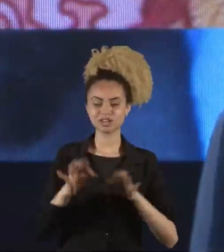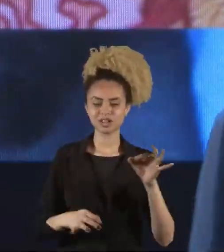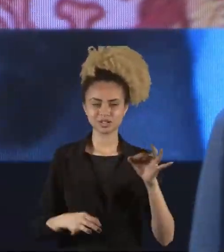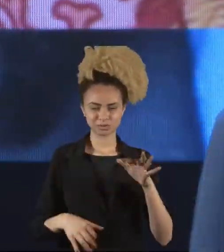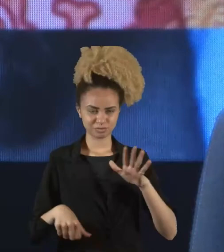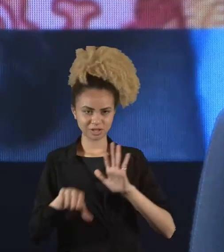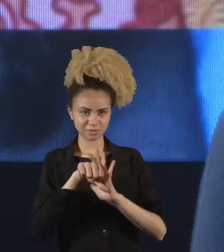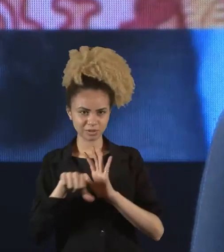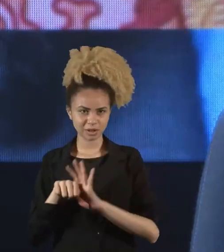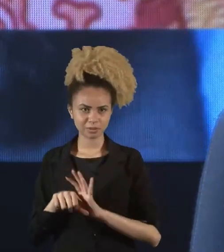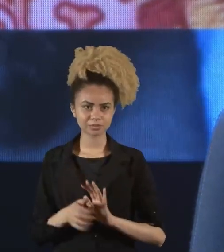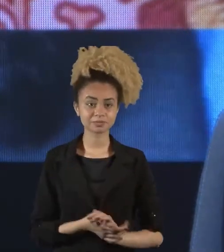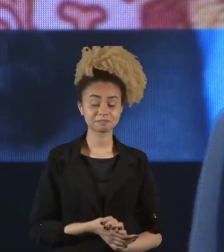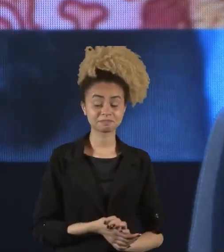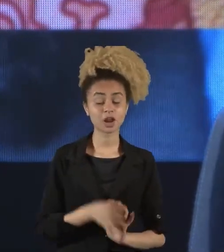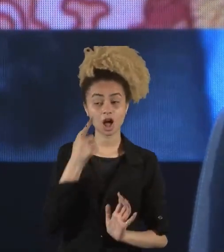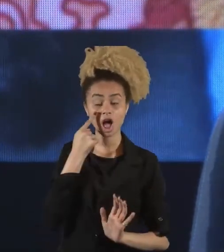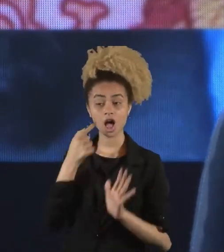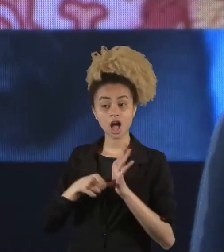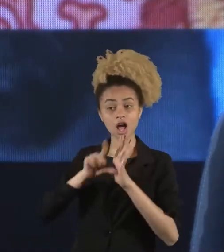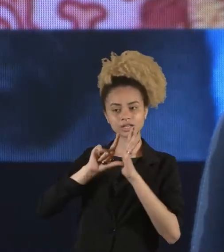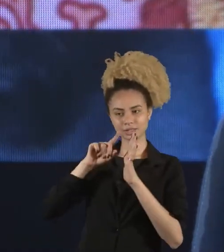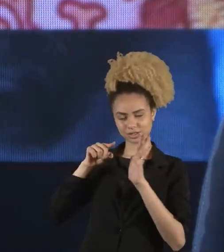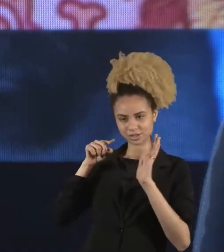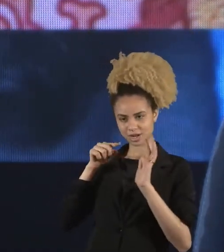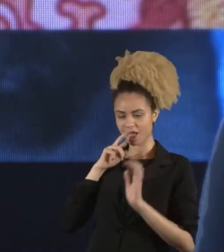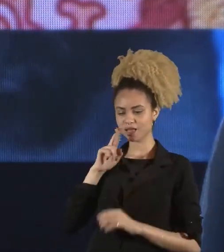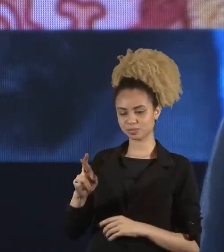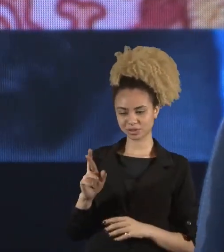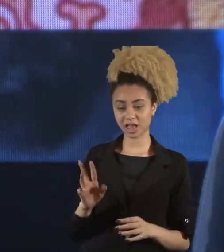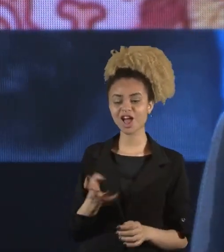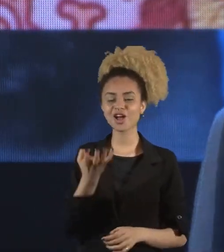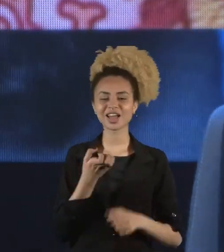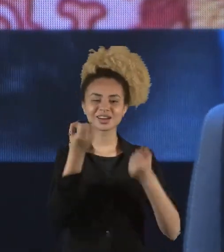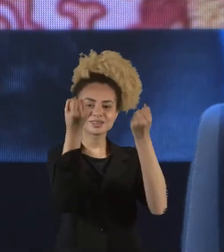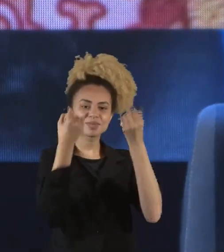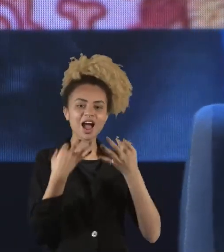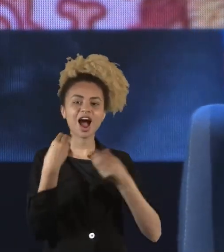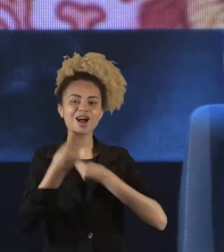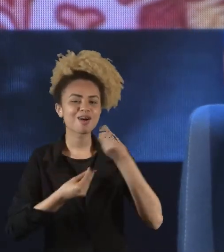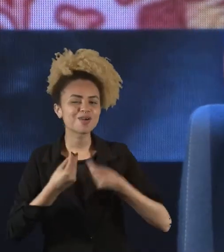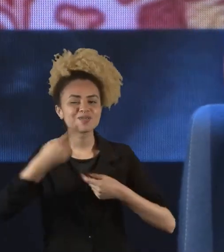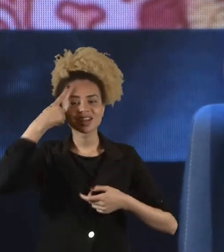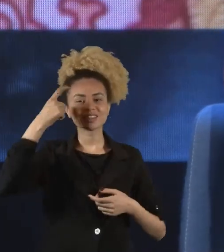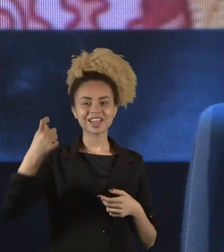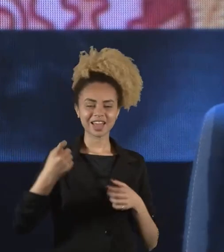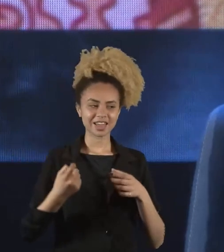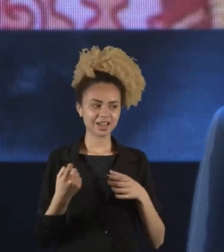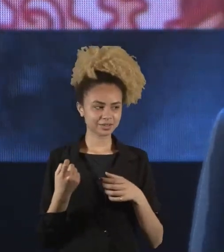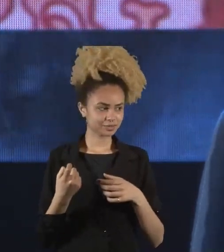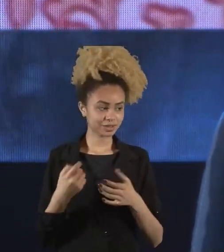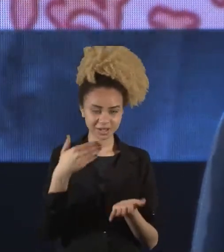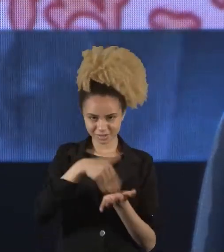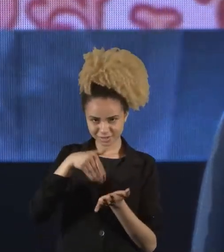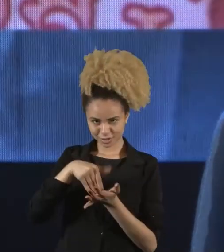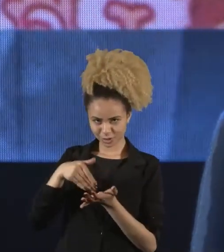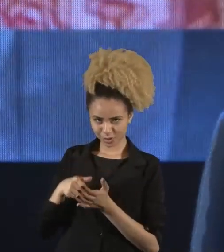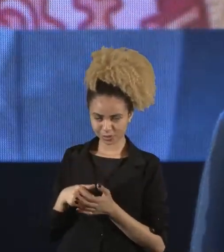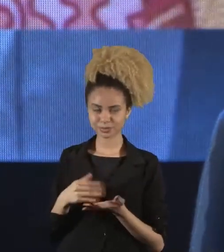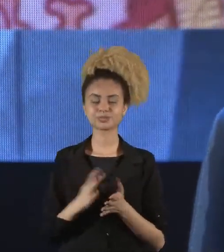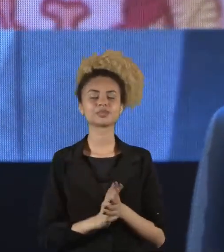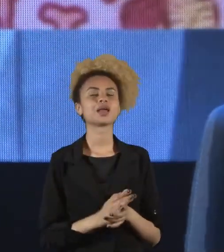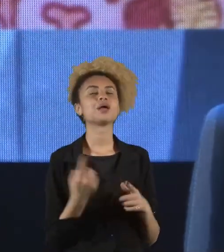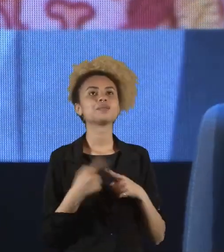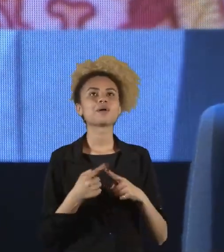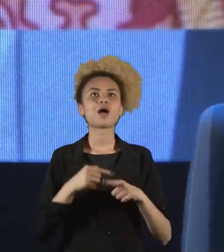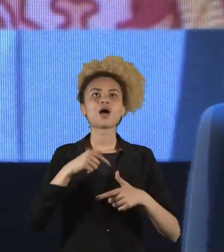Antes de responder essa pergunta, Neve, eu queria contar como começou a ideia de abrir o escritório, porque tem um ponto muito importante. Eu